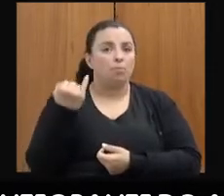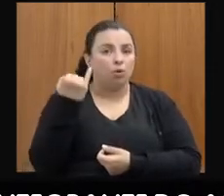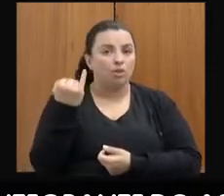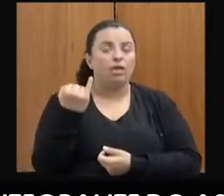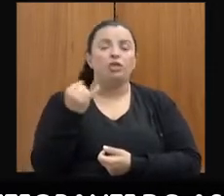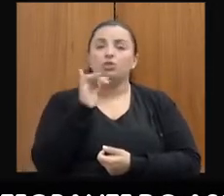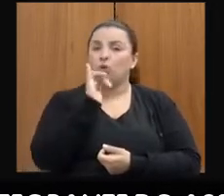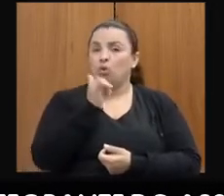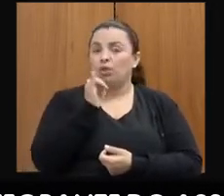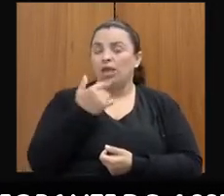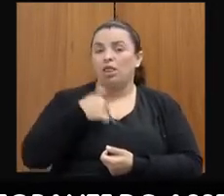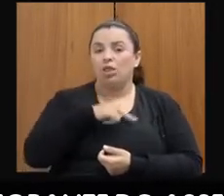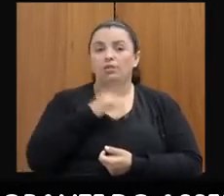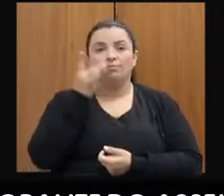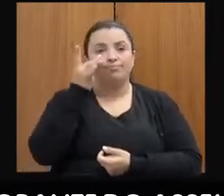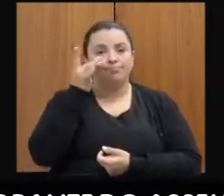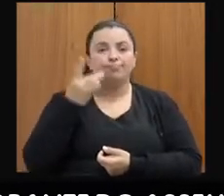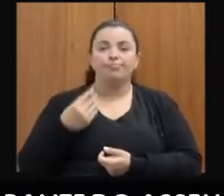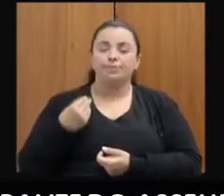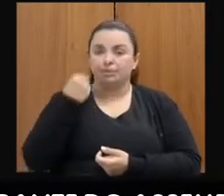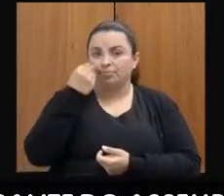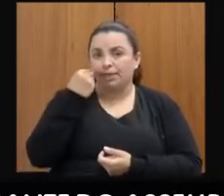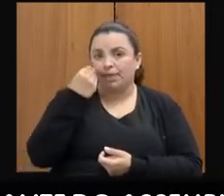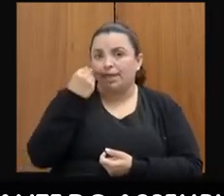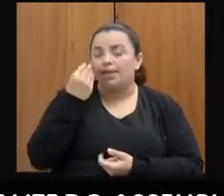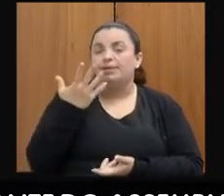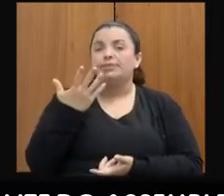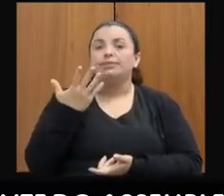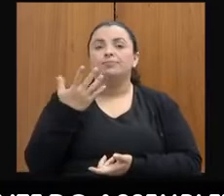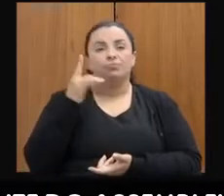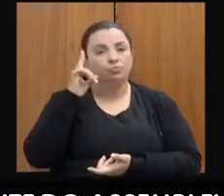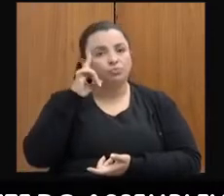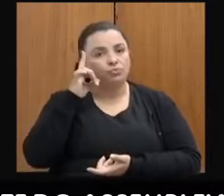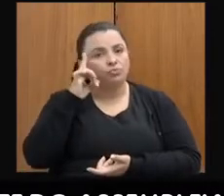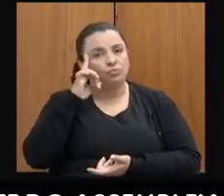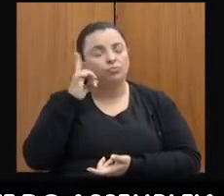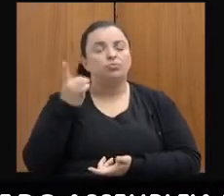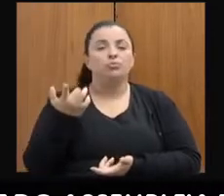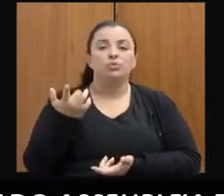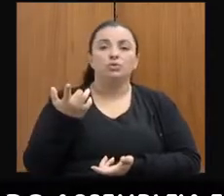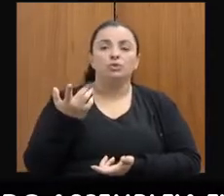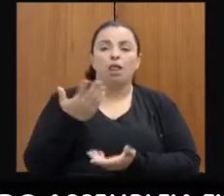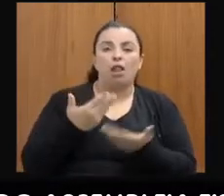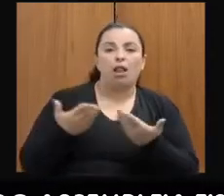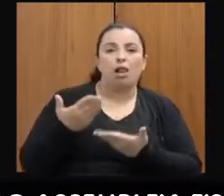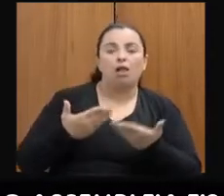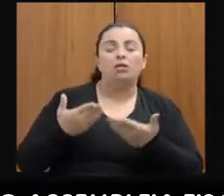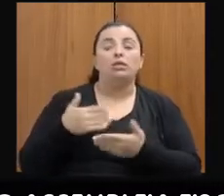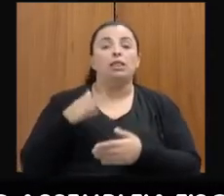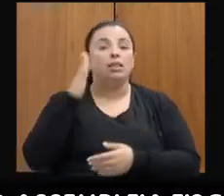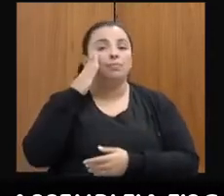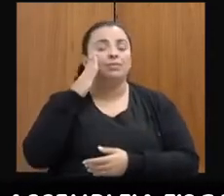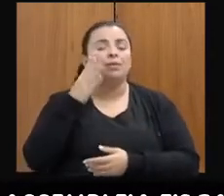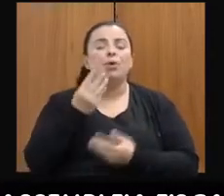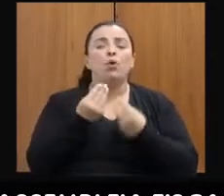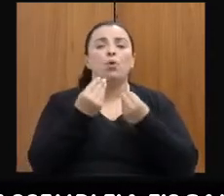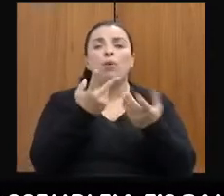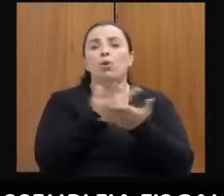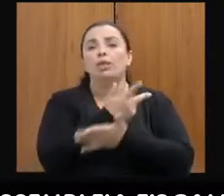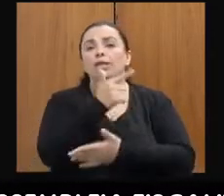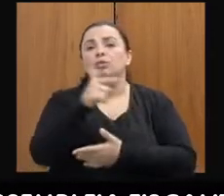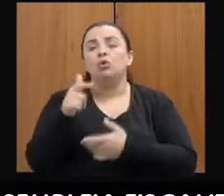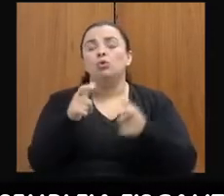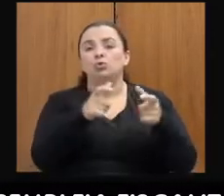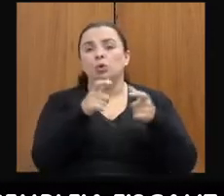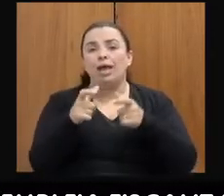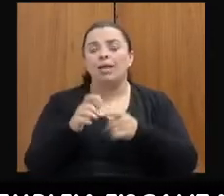pouco da nossa realidade, ouvir também como está acontecendo em outros lugares, porque muitas vezes a gente